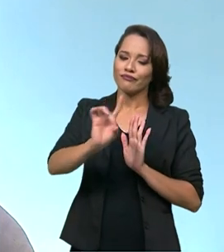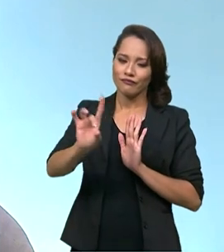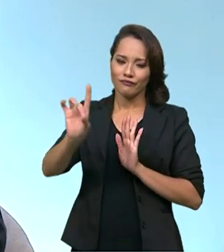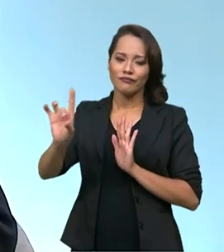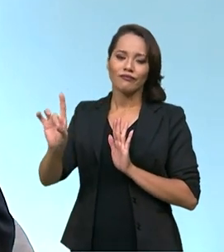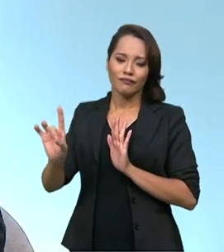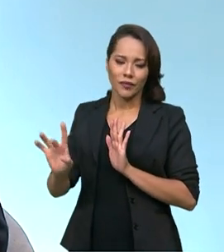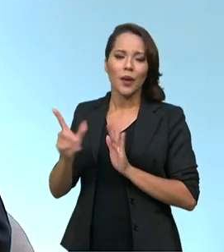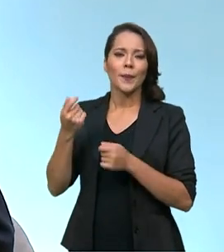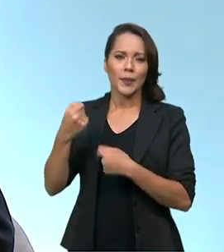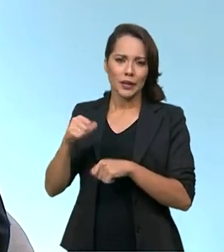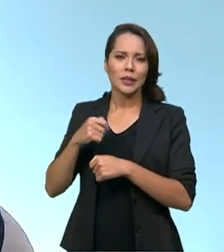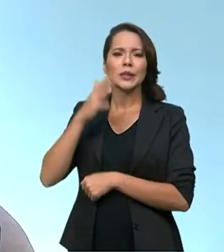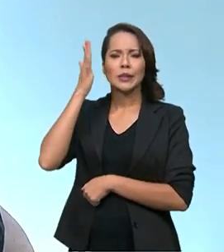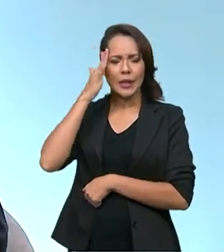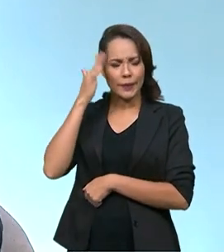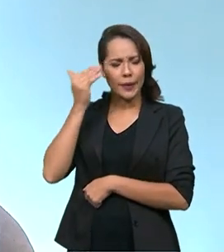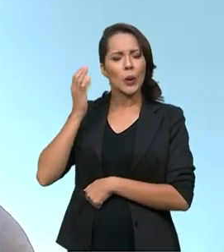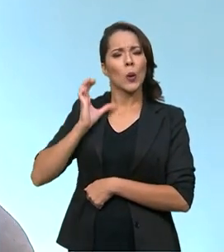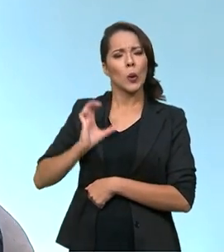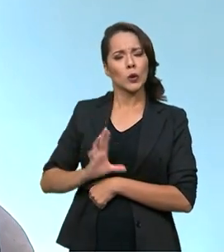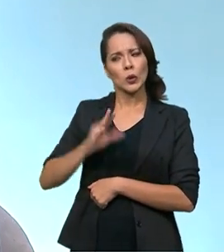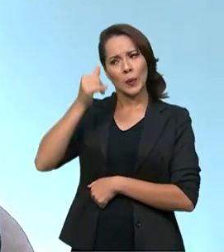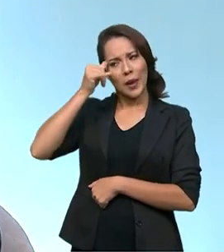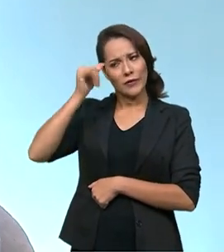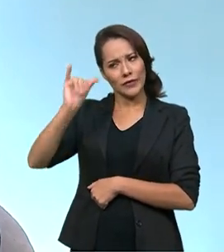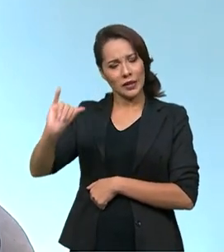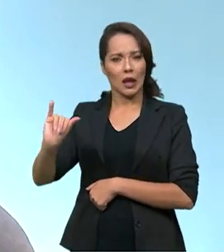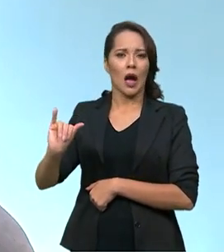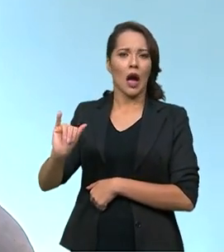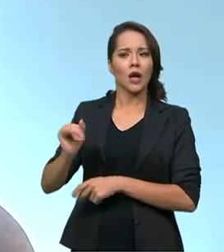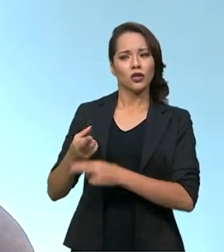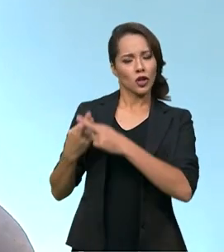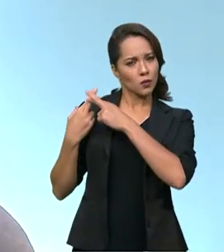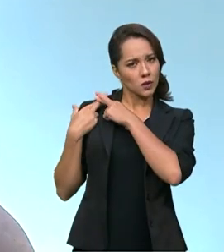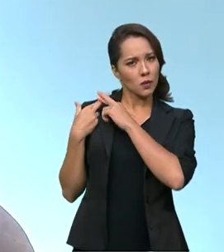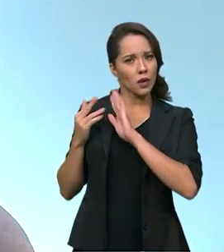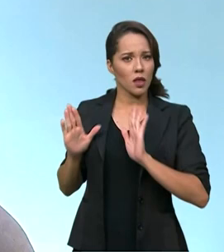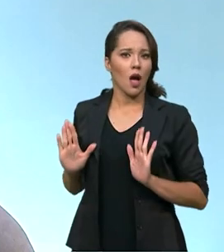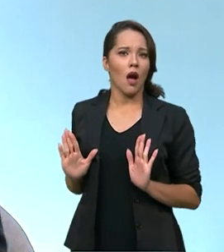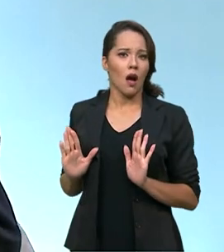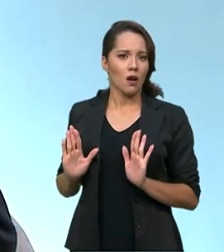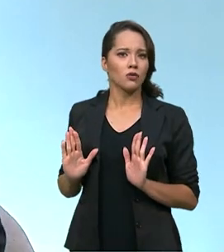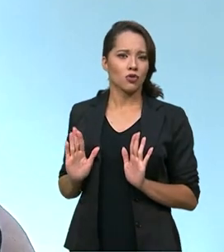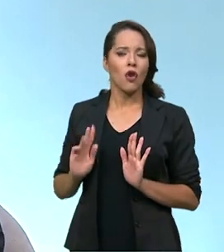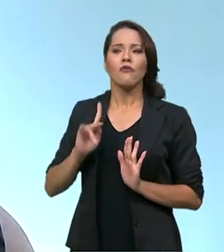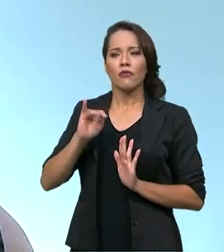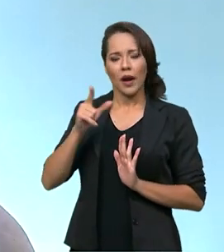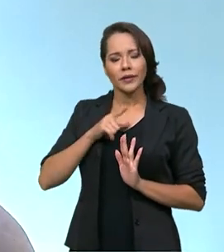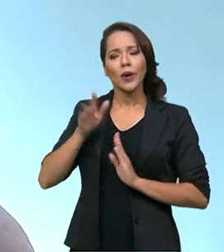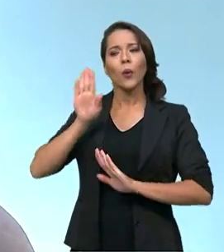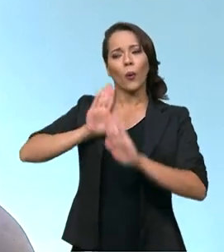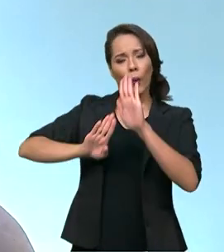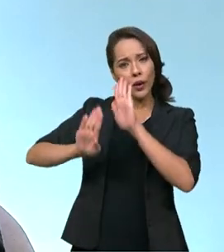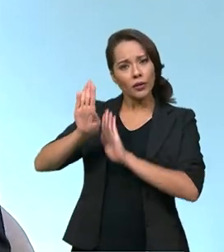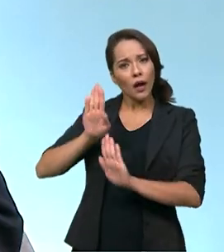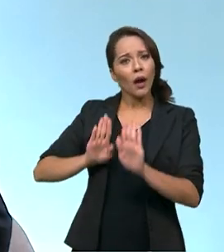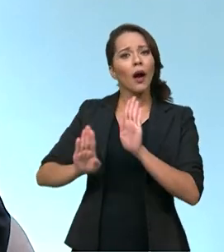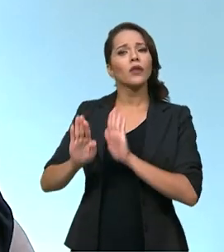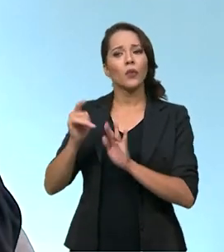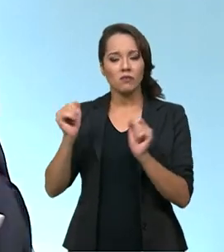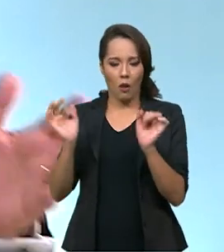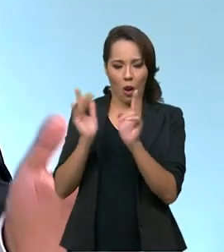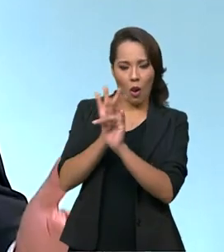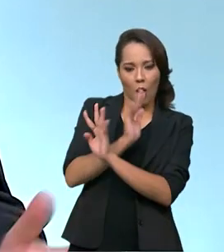adotar a conduta de prevenção, de responsabilidade. E vamos ter uma certa cautela com essas